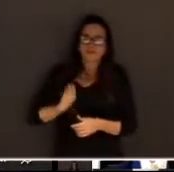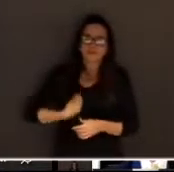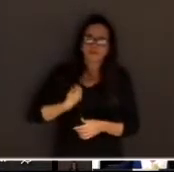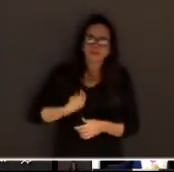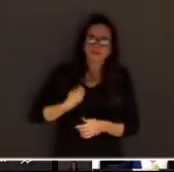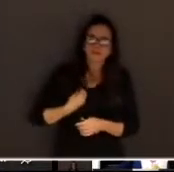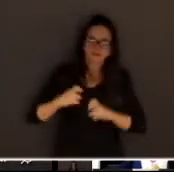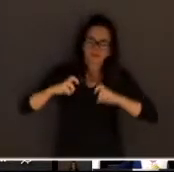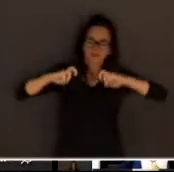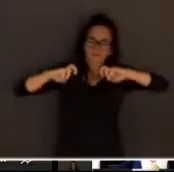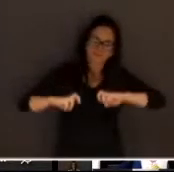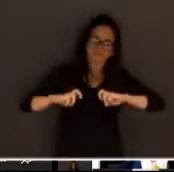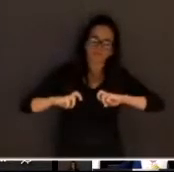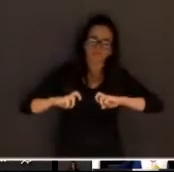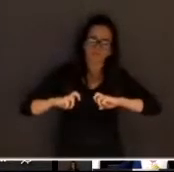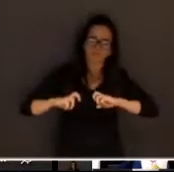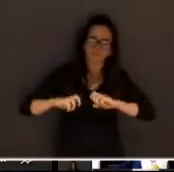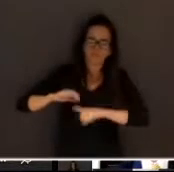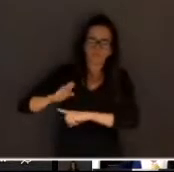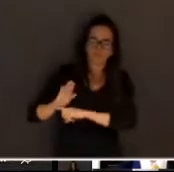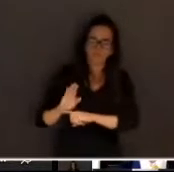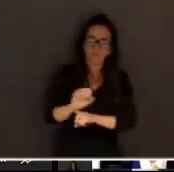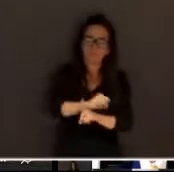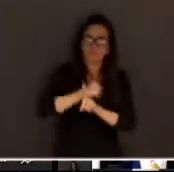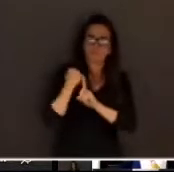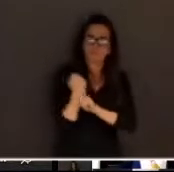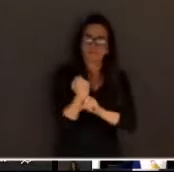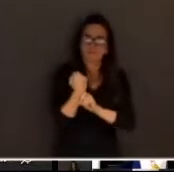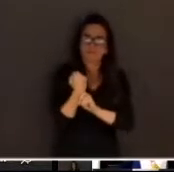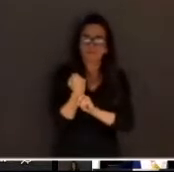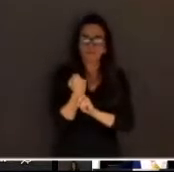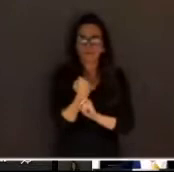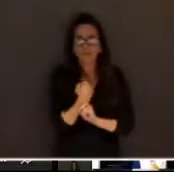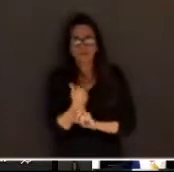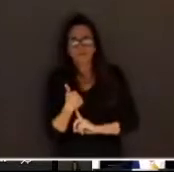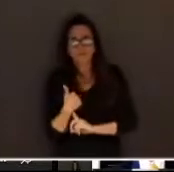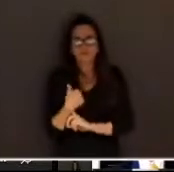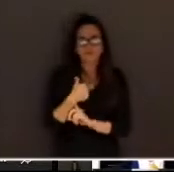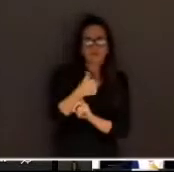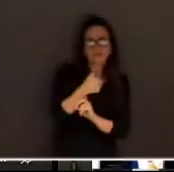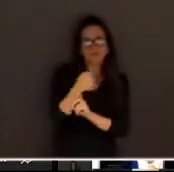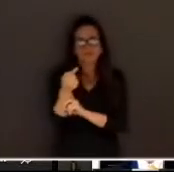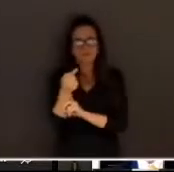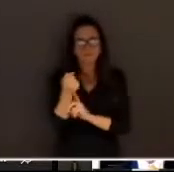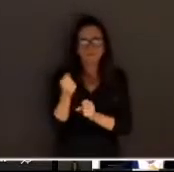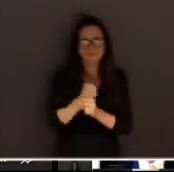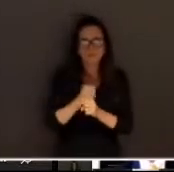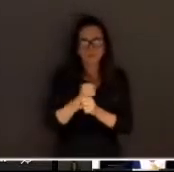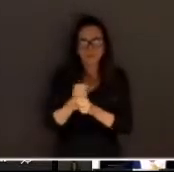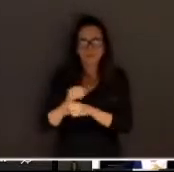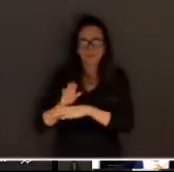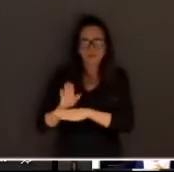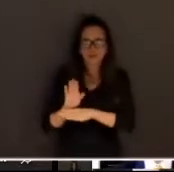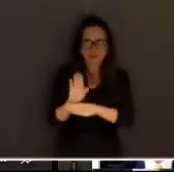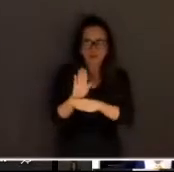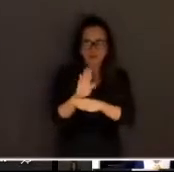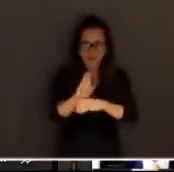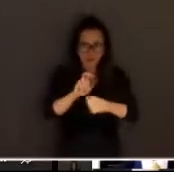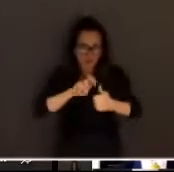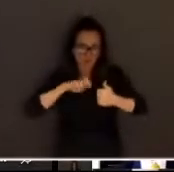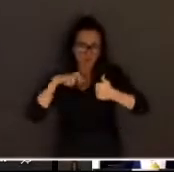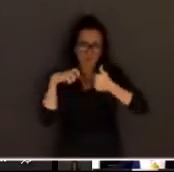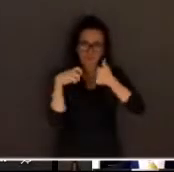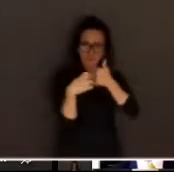sociedade. E eu posso dizer, nesses 17 anos atuando junto ao Tribunal do Júri, junto à comunidade,